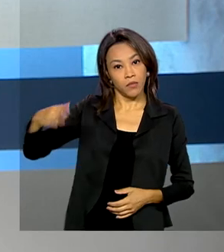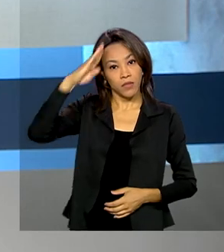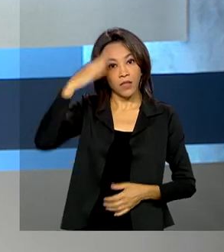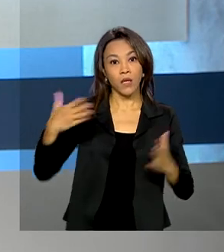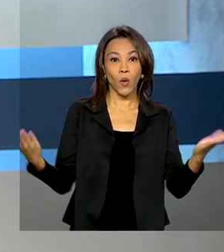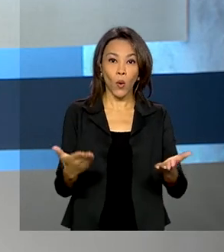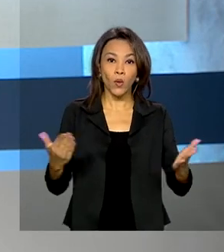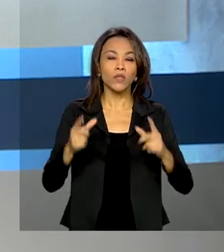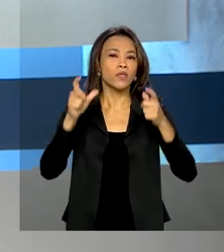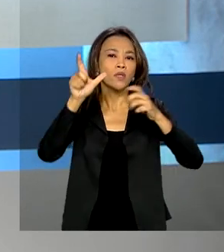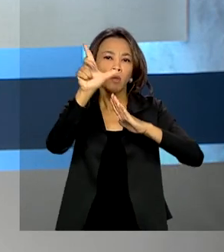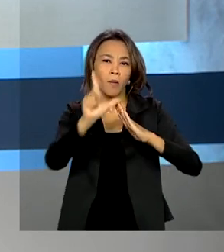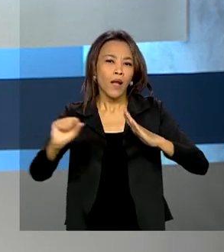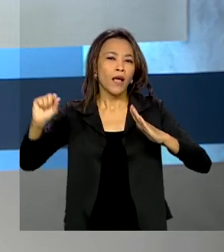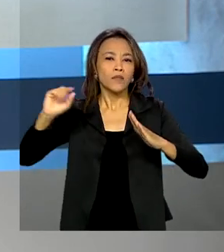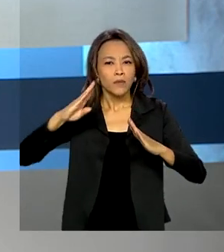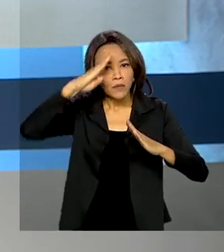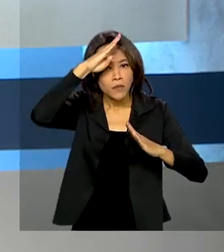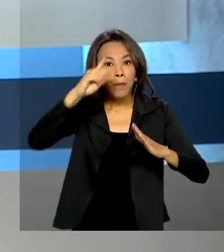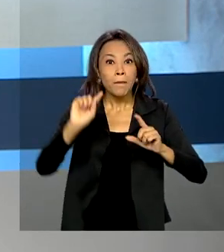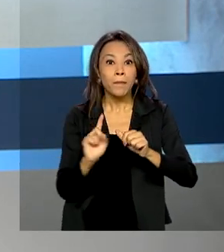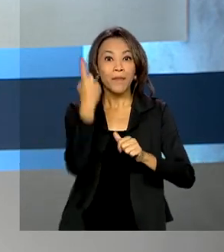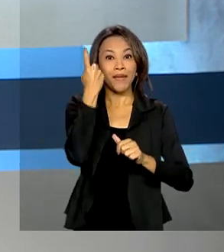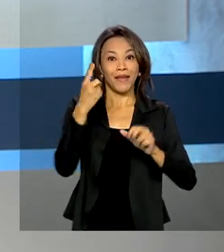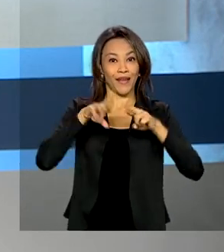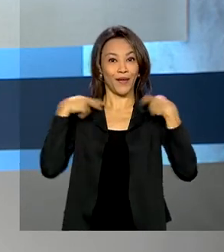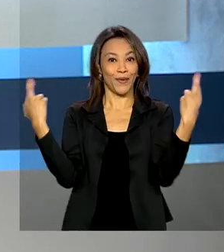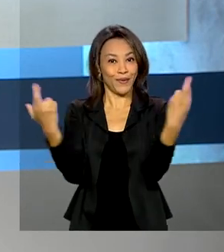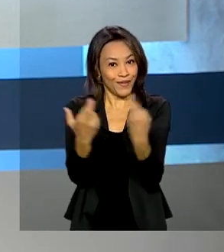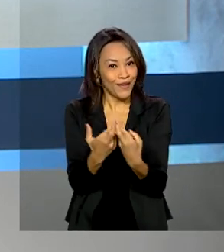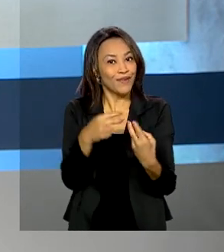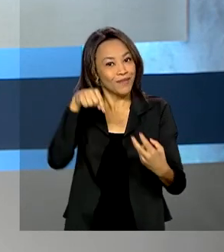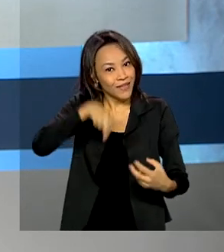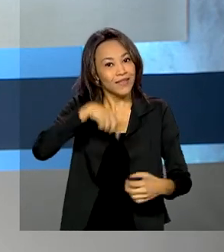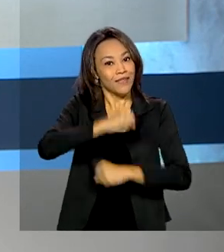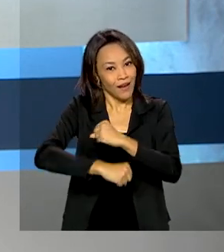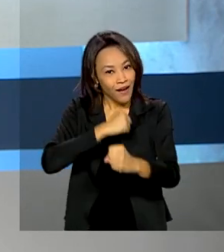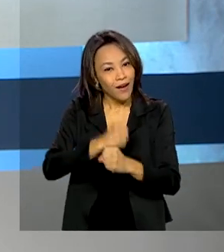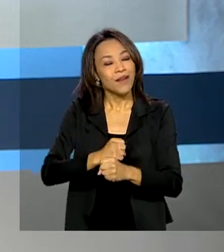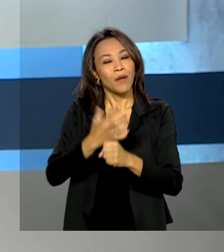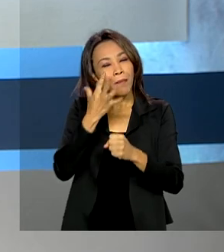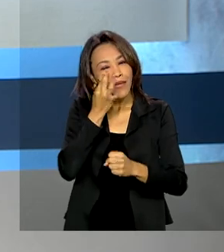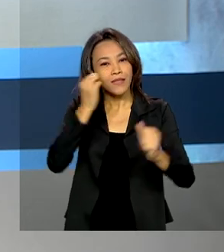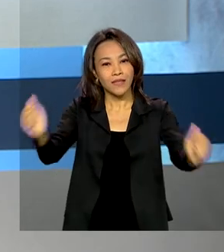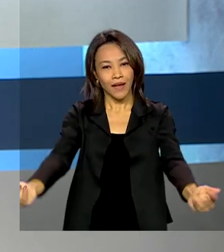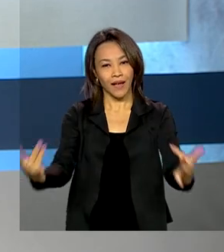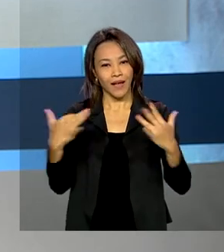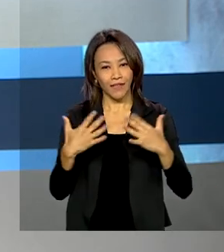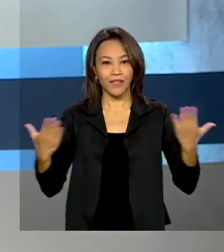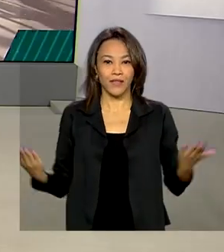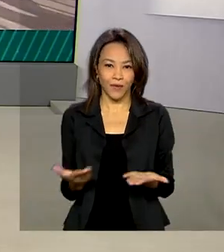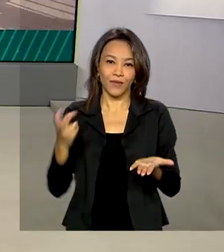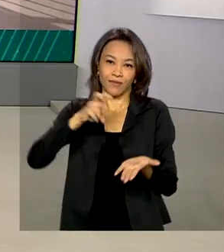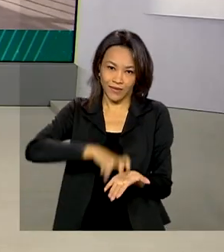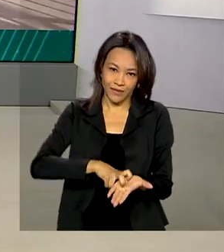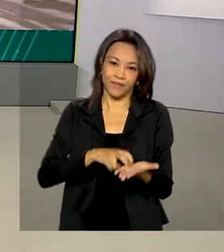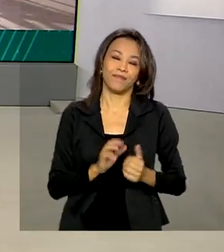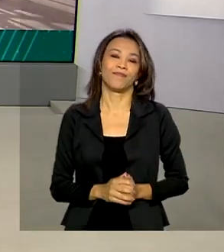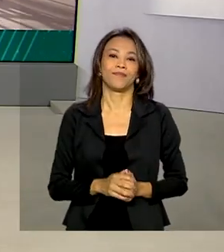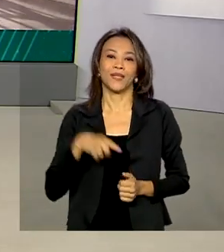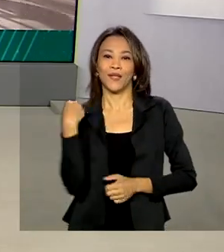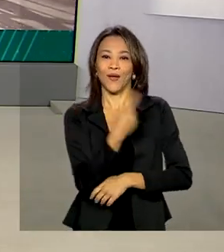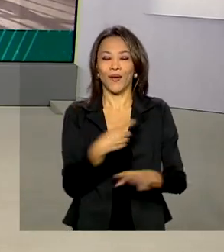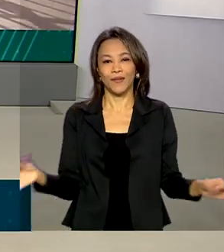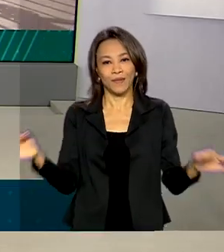no Palácio do Planalto a primeira reunião ministerial do ano com a presença de toda a equipe. Vai ser agora pela manhã. O